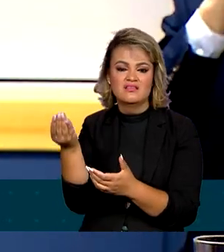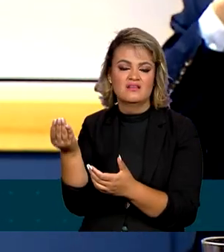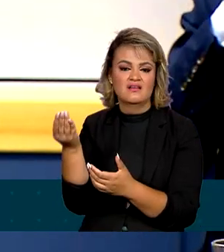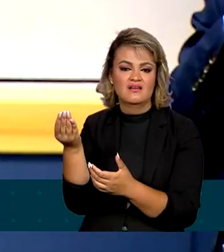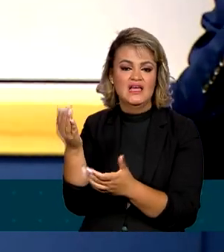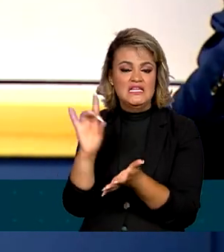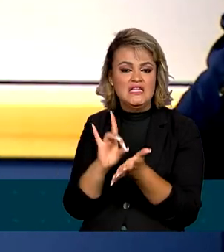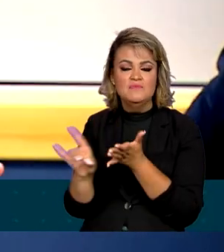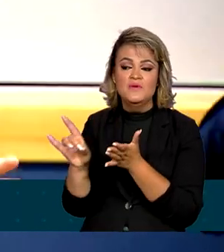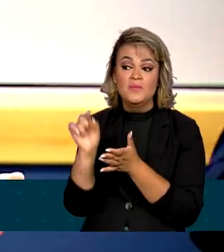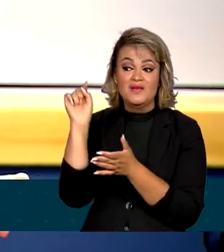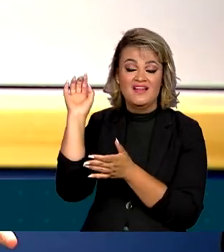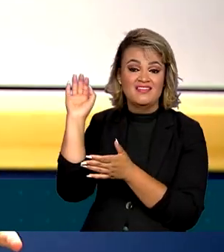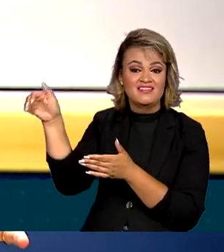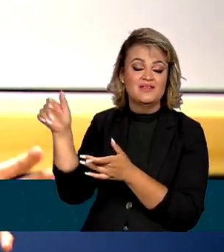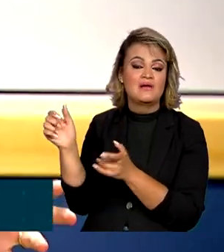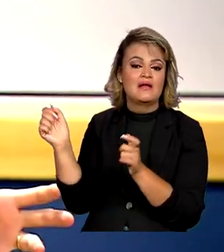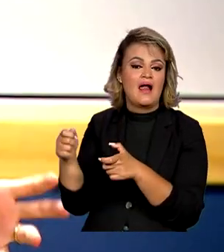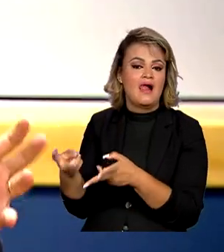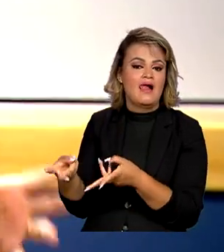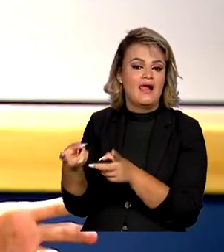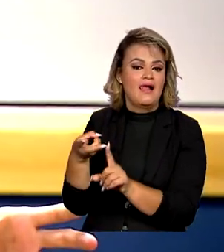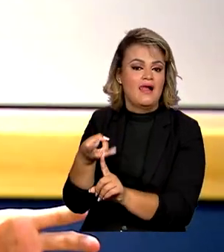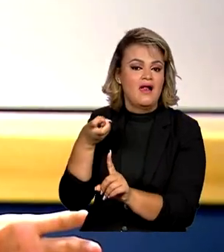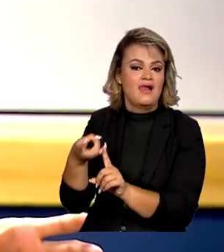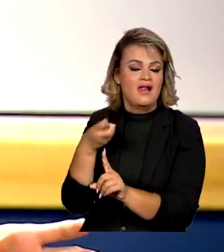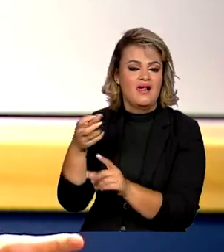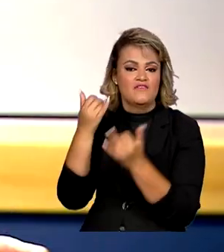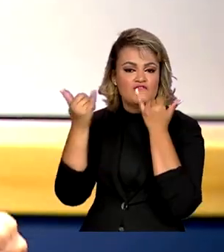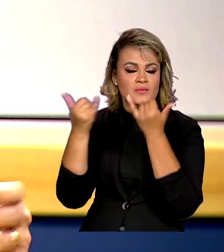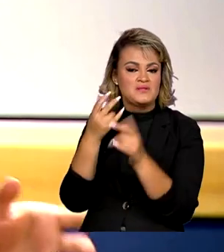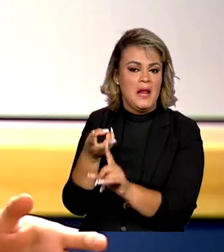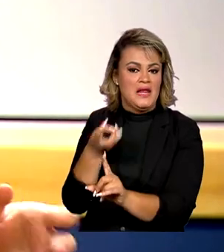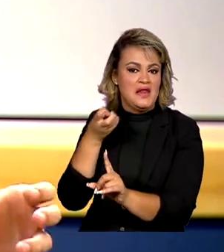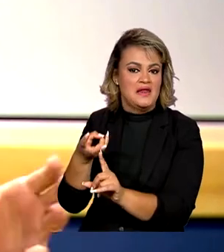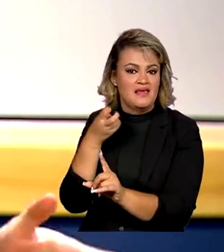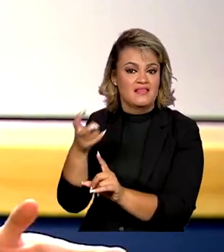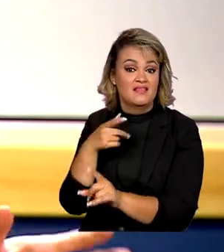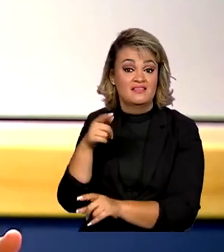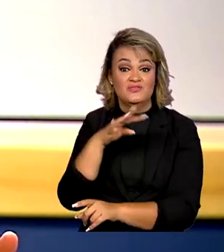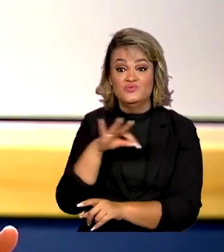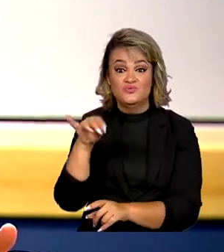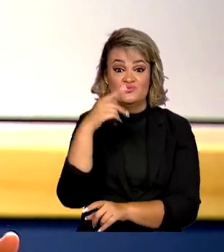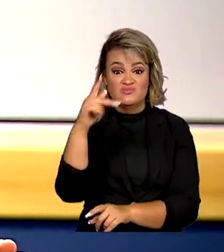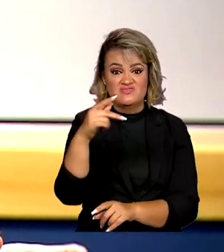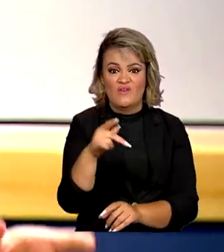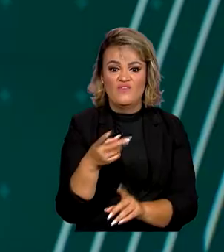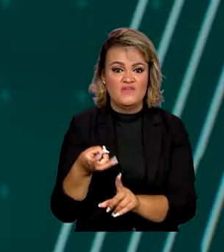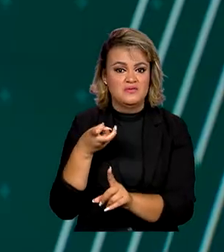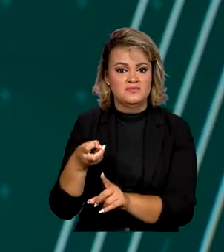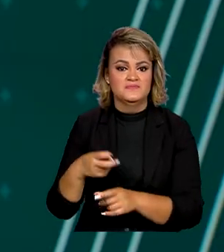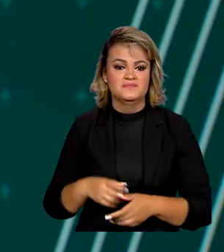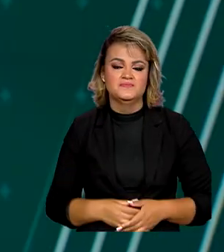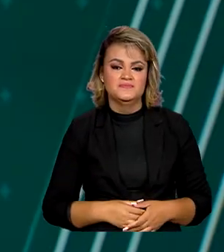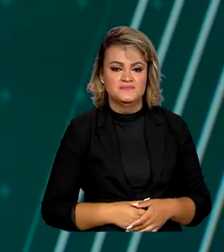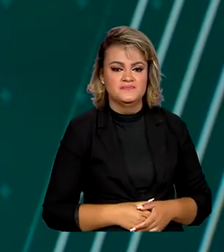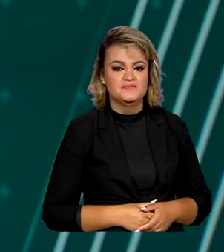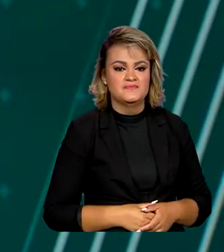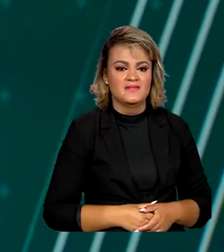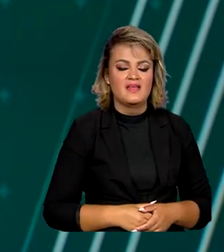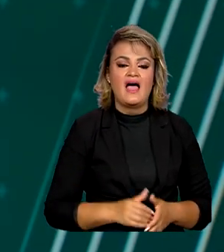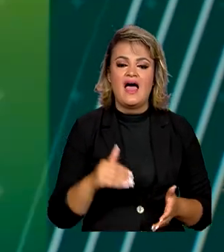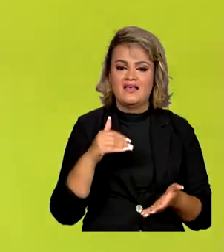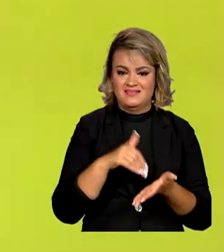porque ele vai roubar, ele tem a capacidade de roubar as informações de toda a sua rede de telecomunicações. A